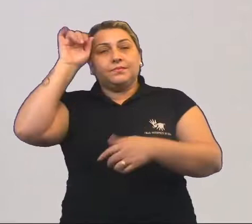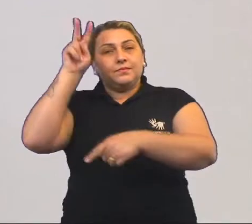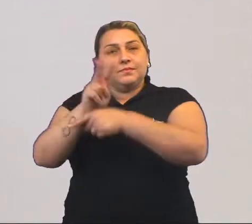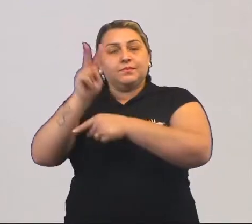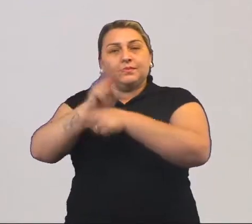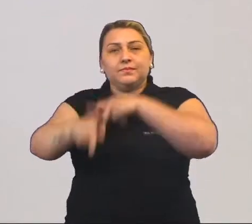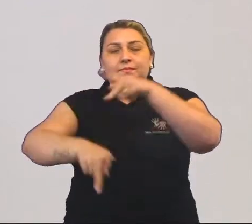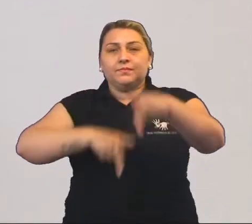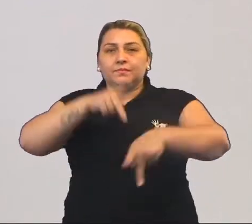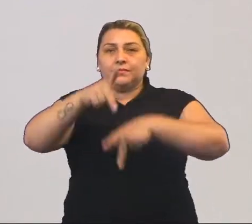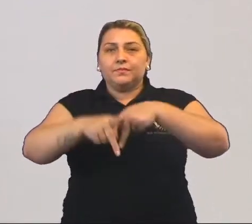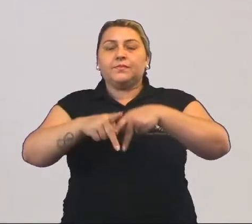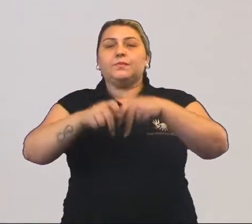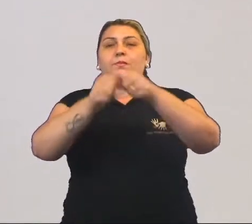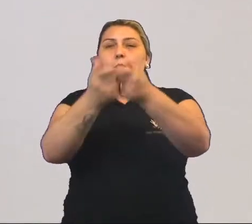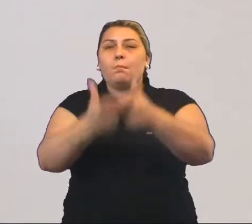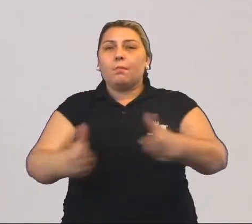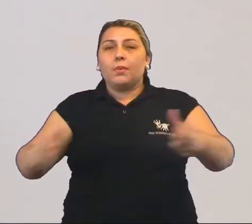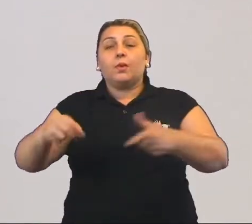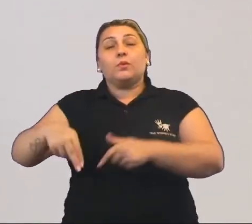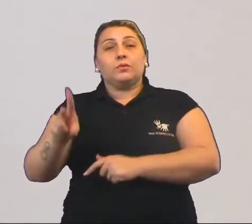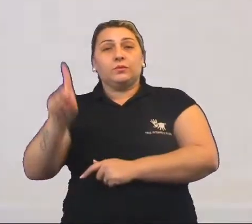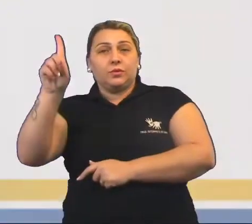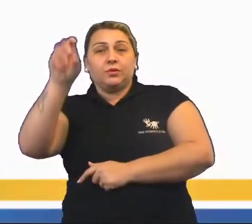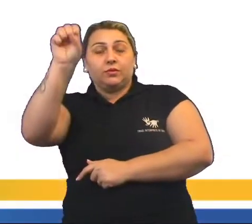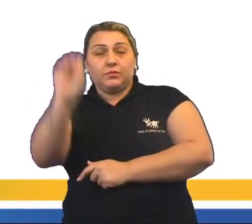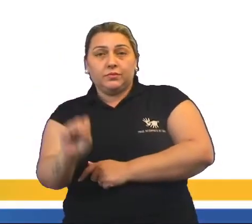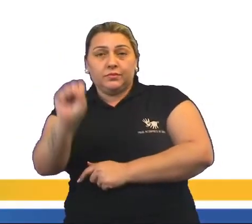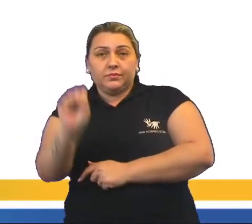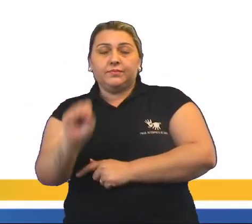povoamento do sertão nordestino e do sul.